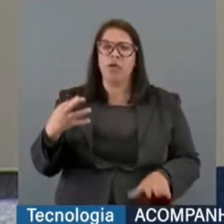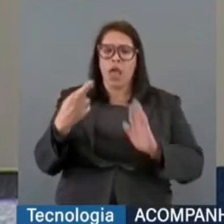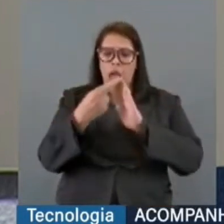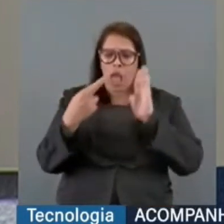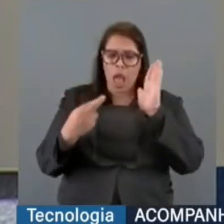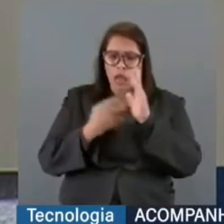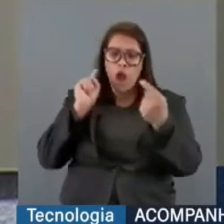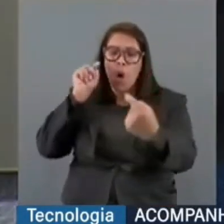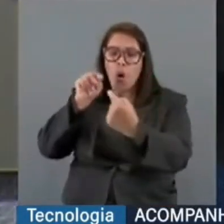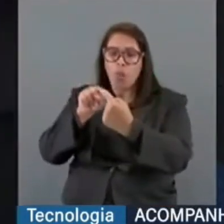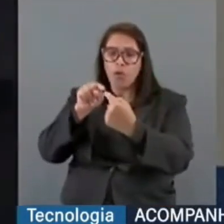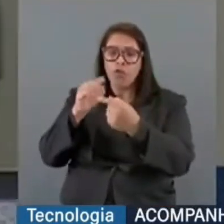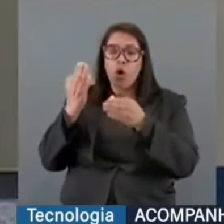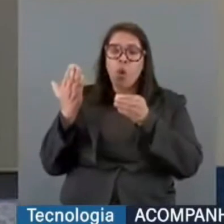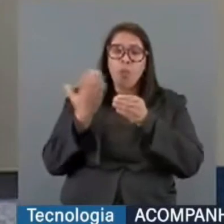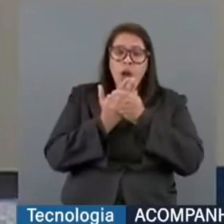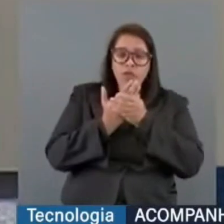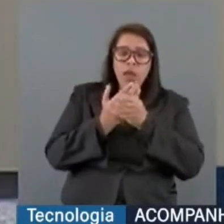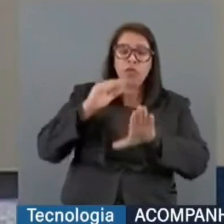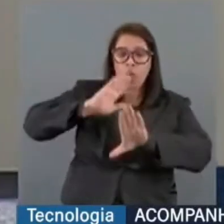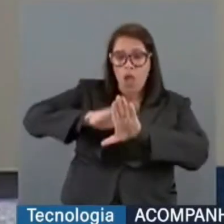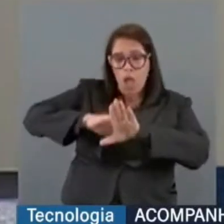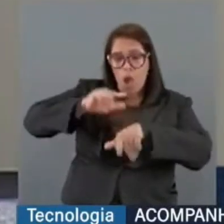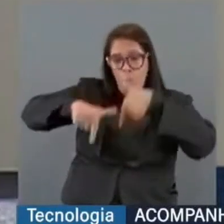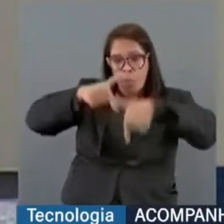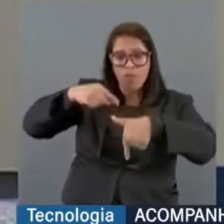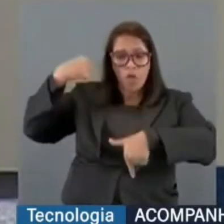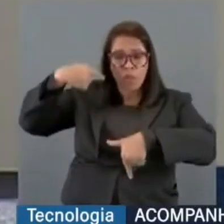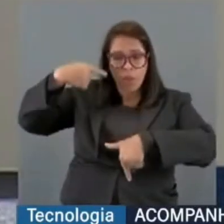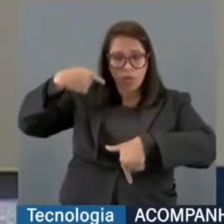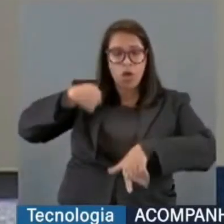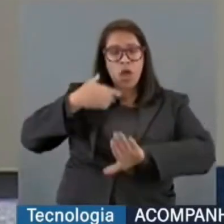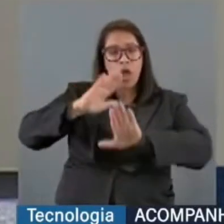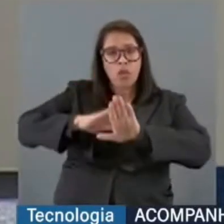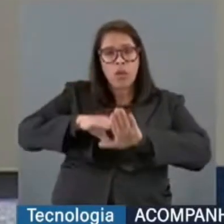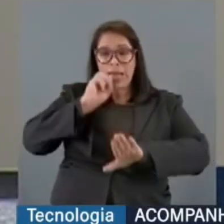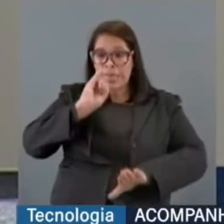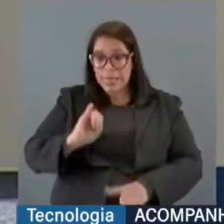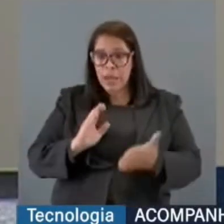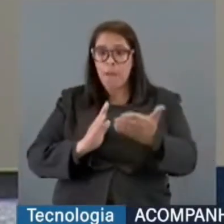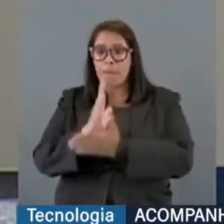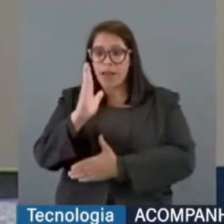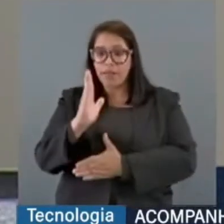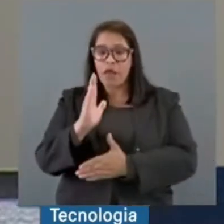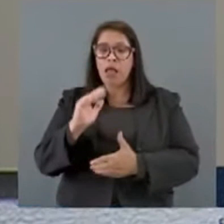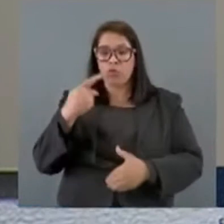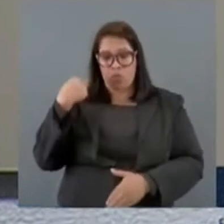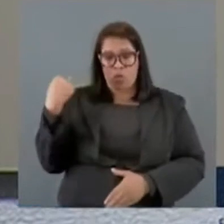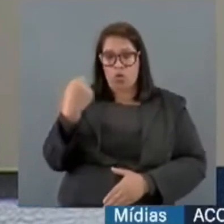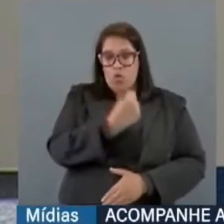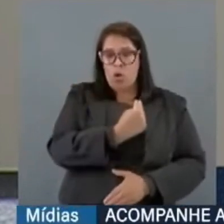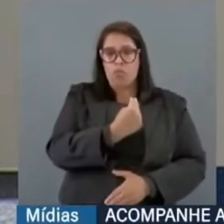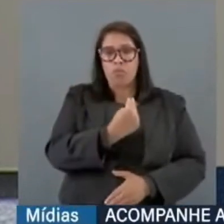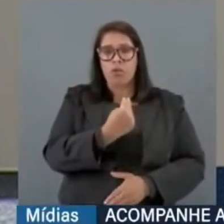regra objetiva é os processos em que eu funcionei como advogado, se aprovado for por este Senado, eu não